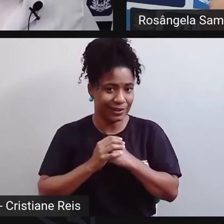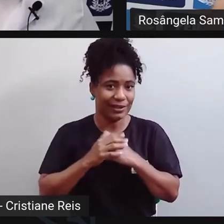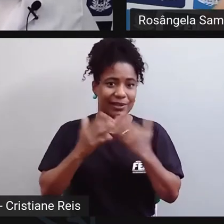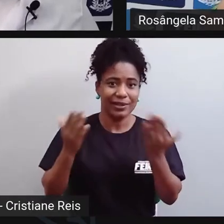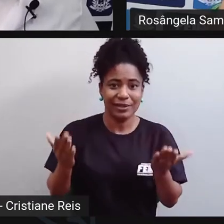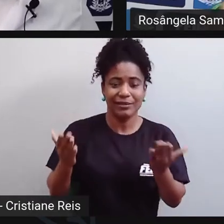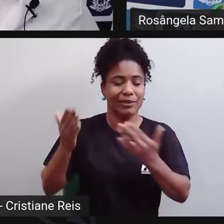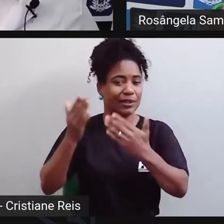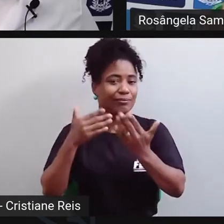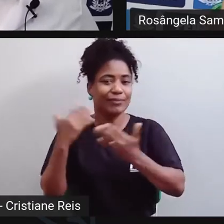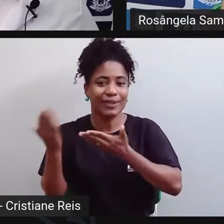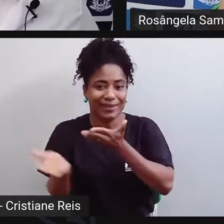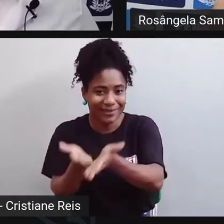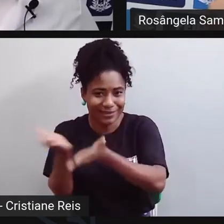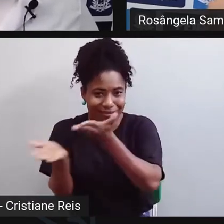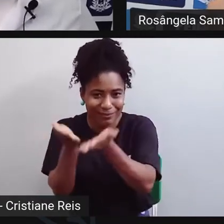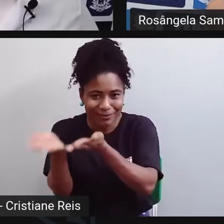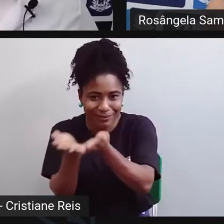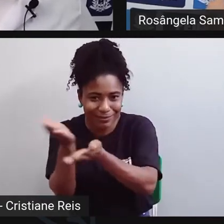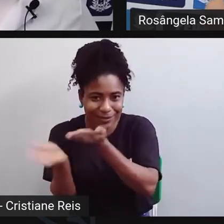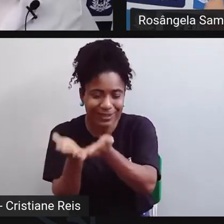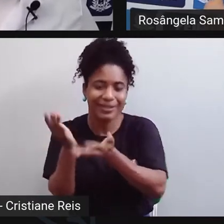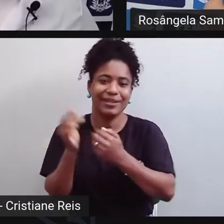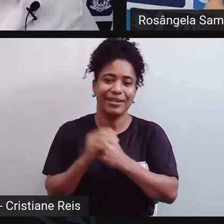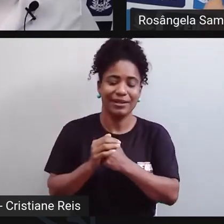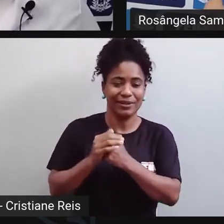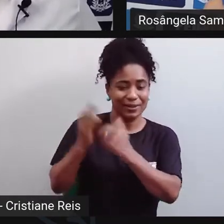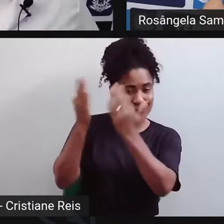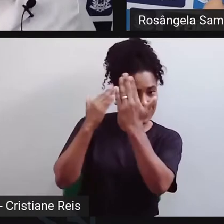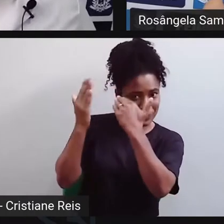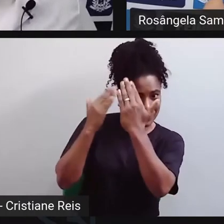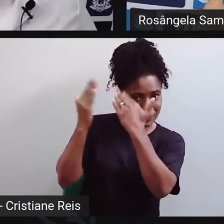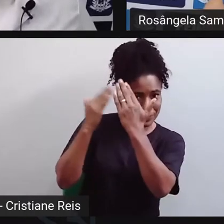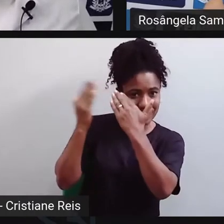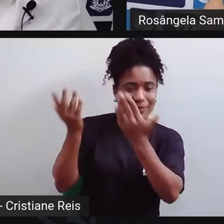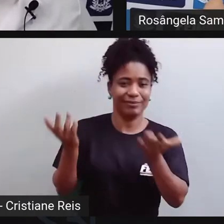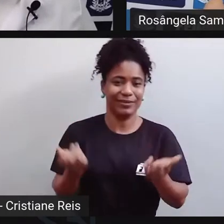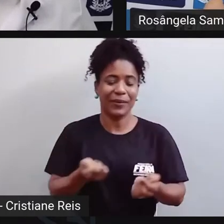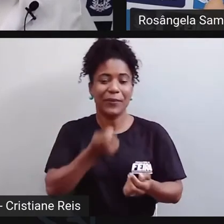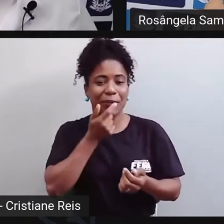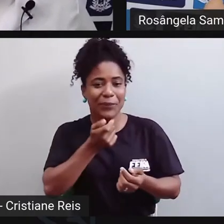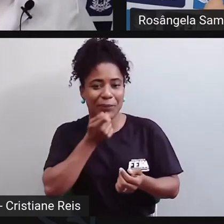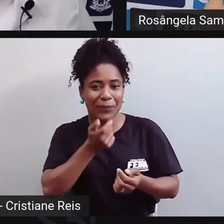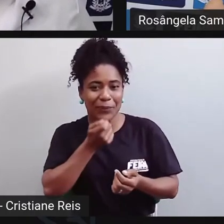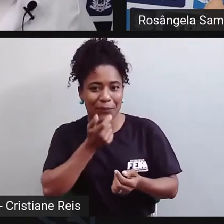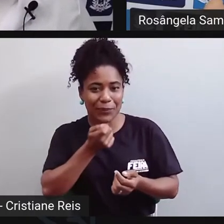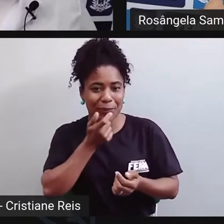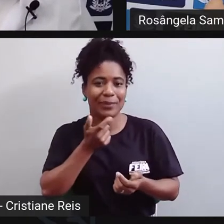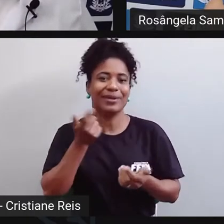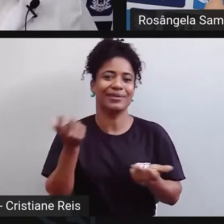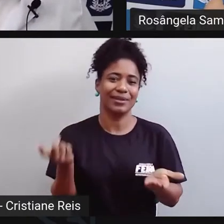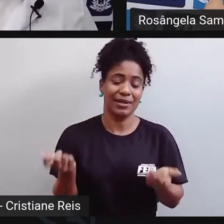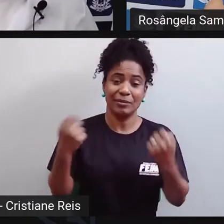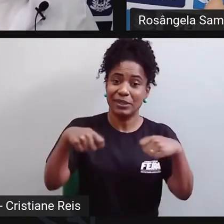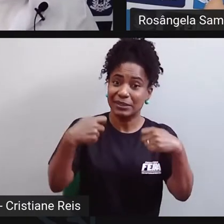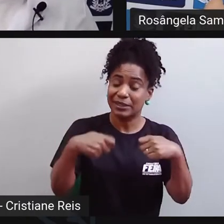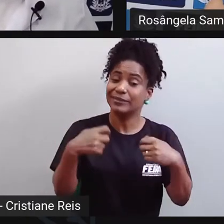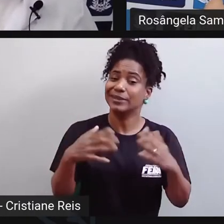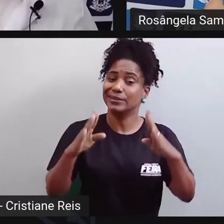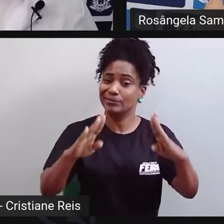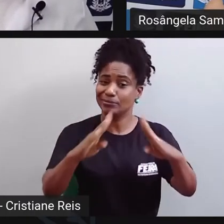terapia, tem a psicoterapia, em alguns casos, a necessidade de internar, o